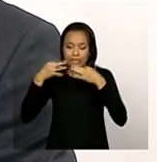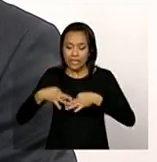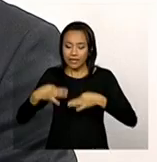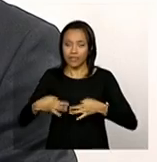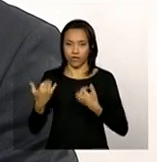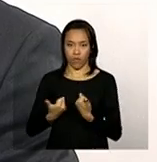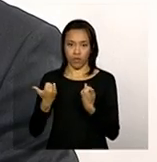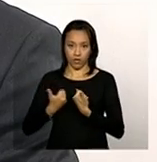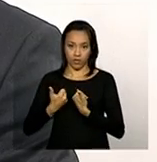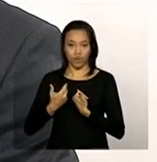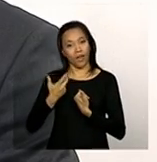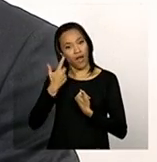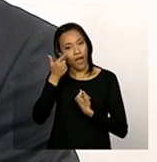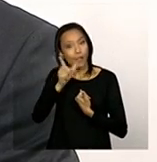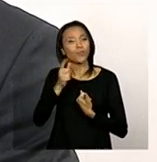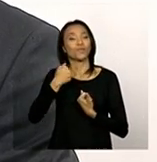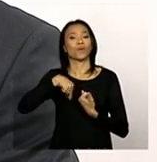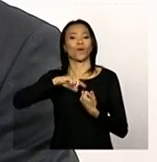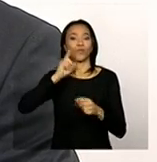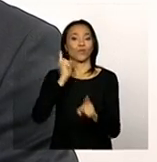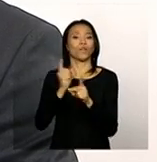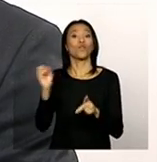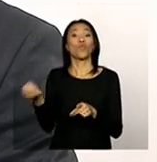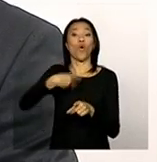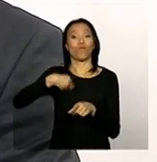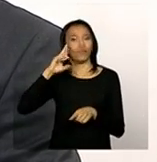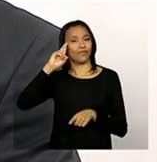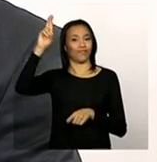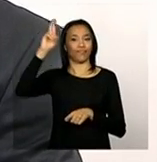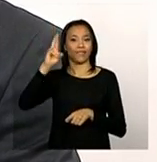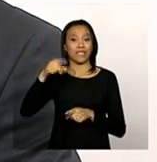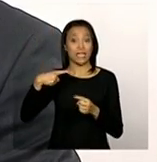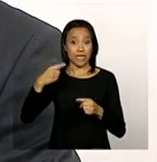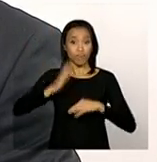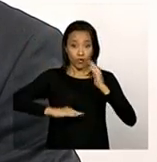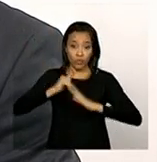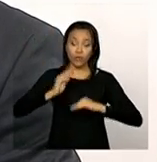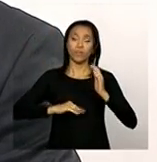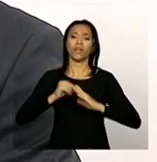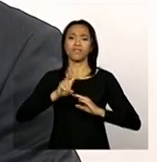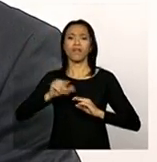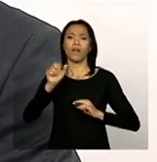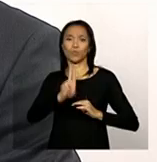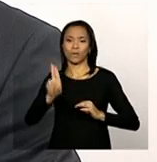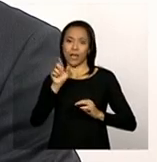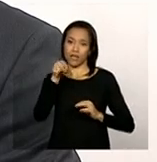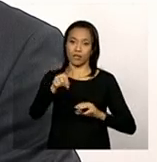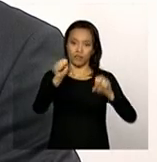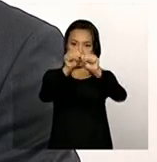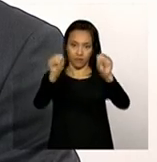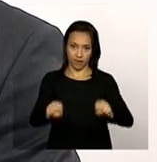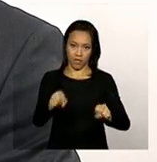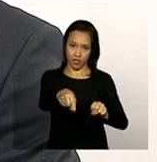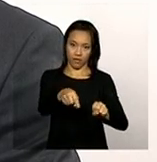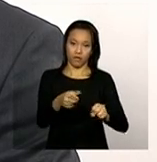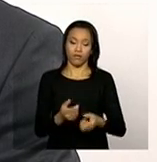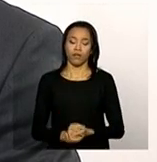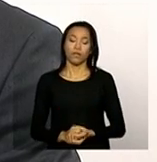identificar esses novos gestores e esses técnicos que vão utilizar os sistemas e essas